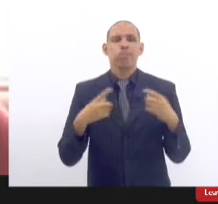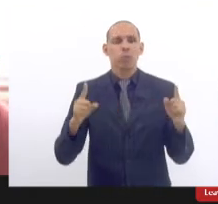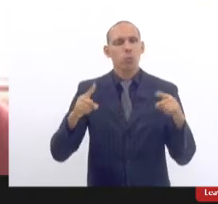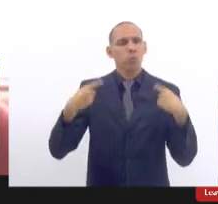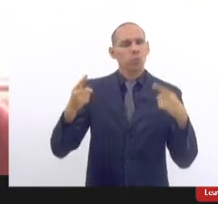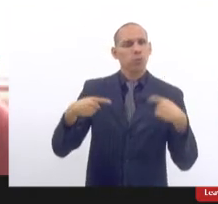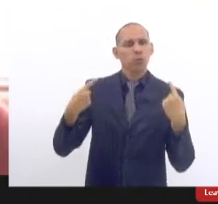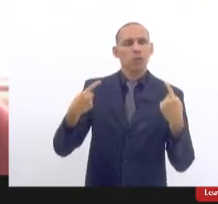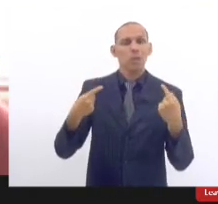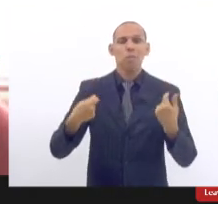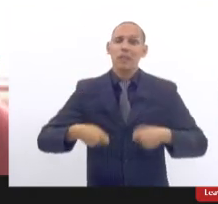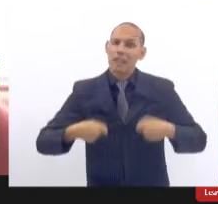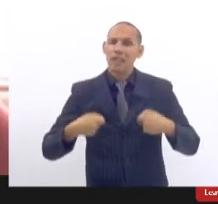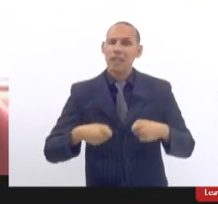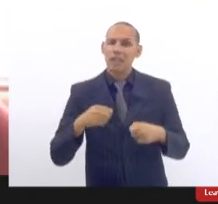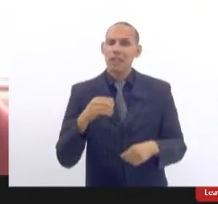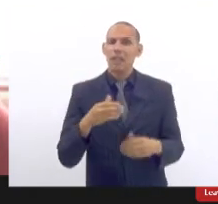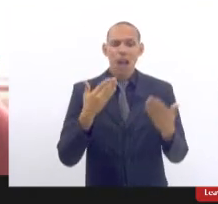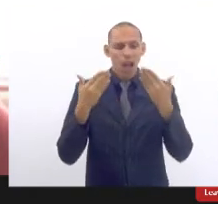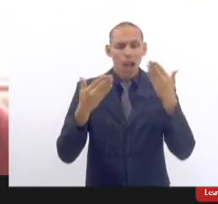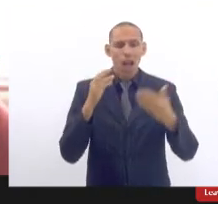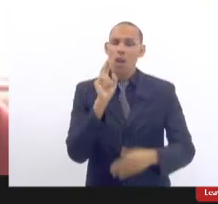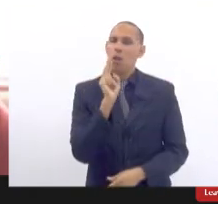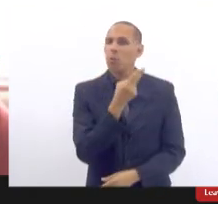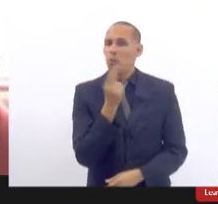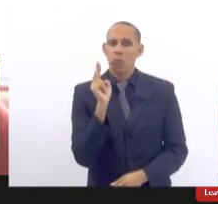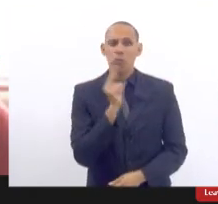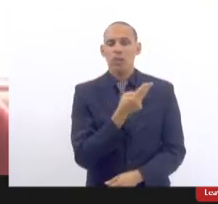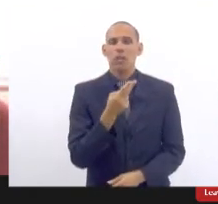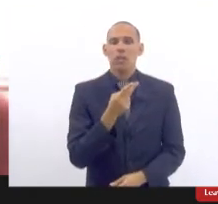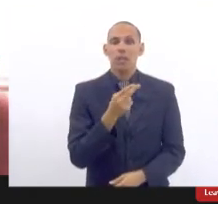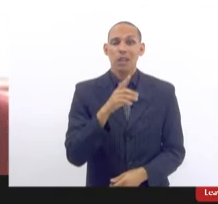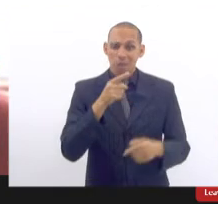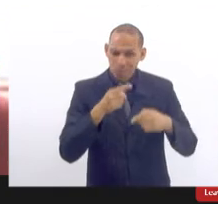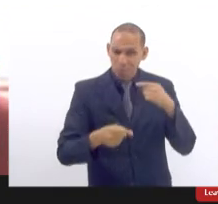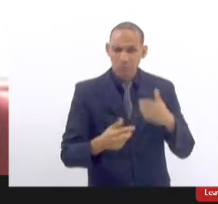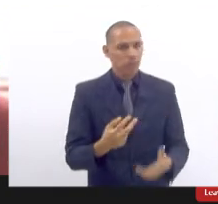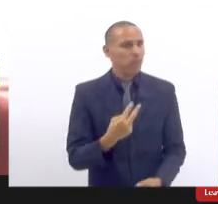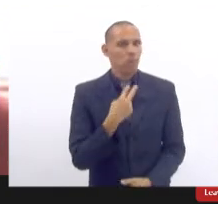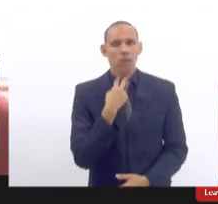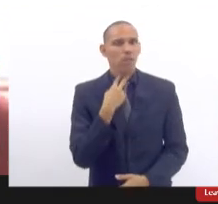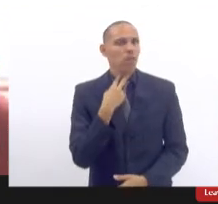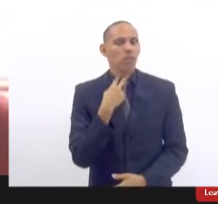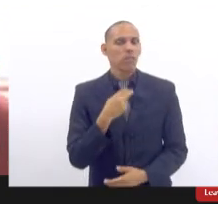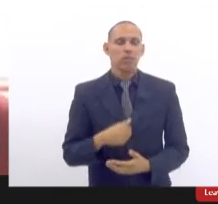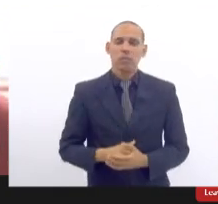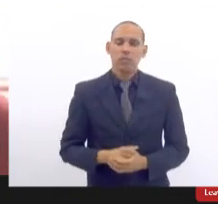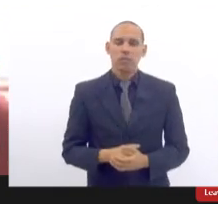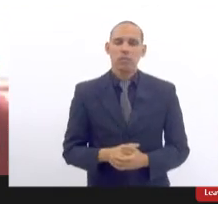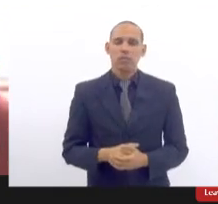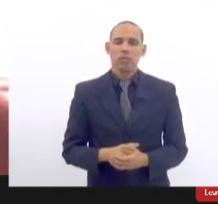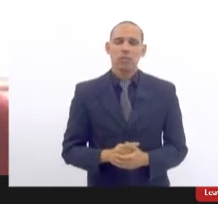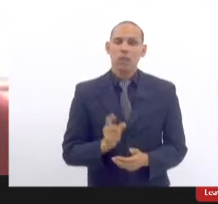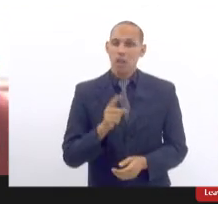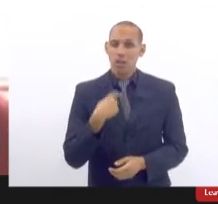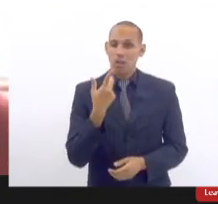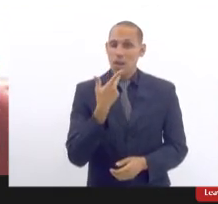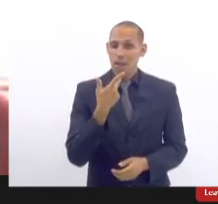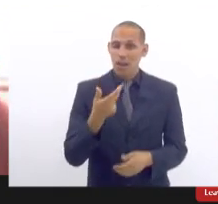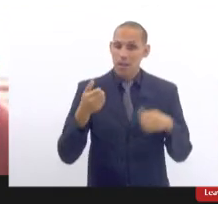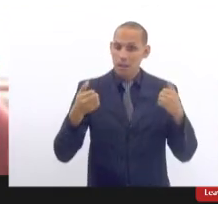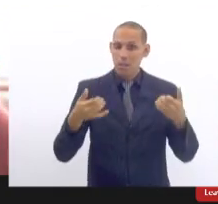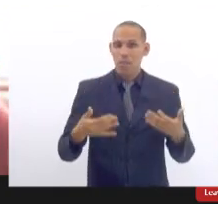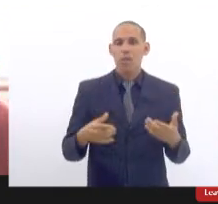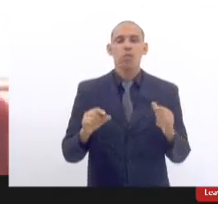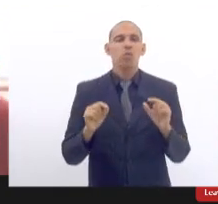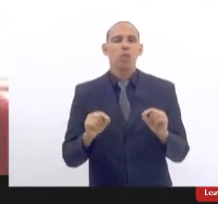necessidade de um atendimento de urgência que não pode ser negado e aí nem quando a gente fala em